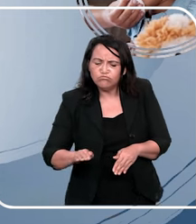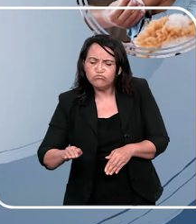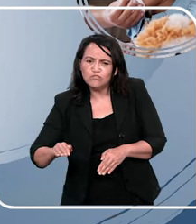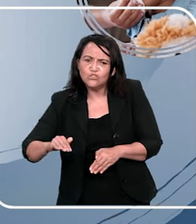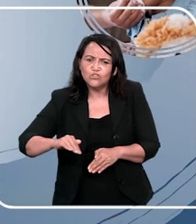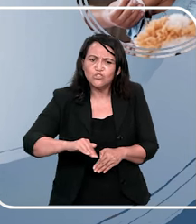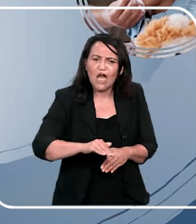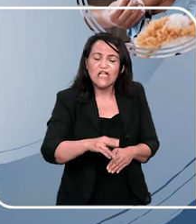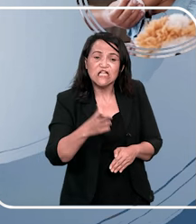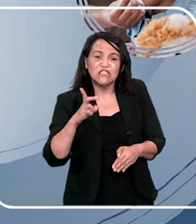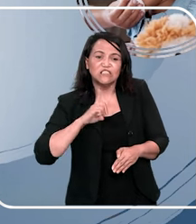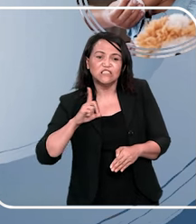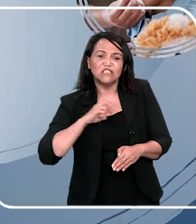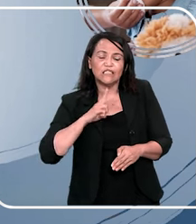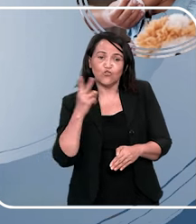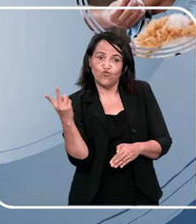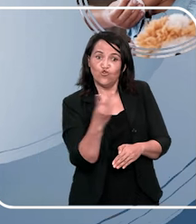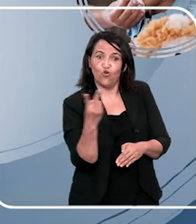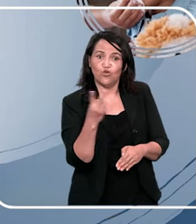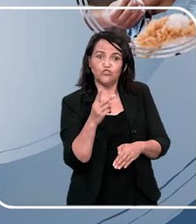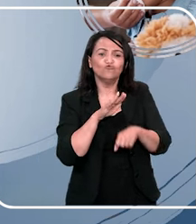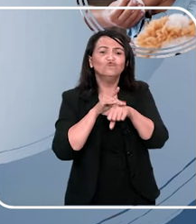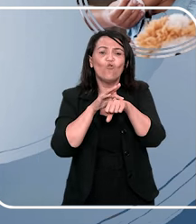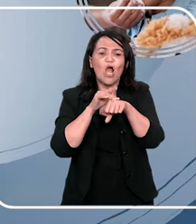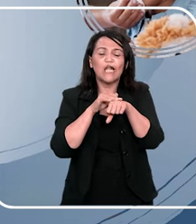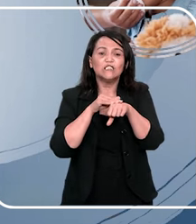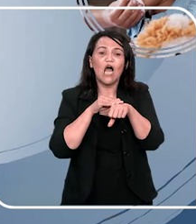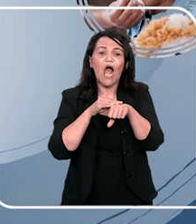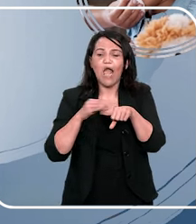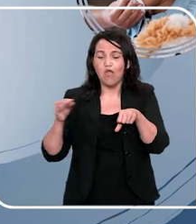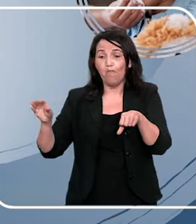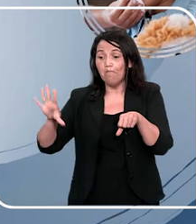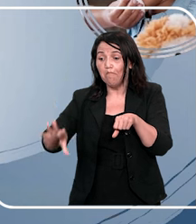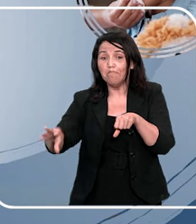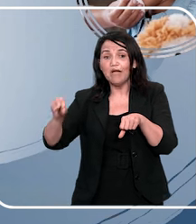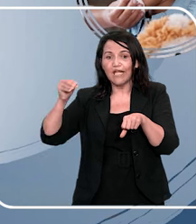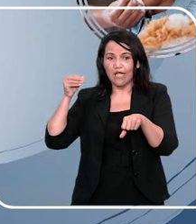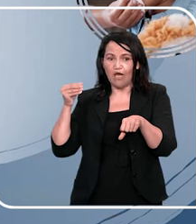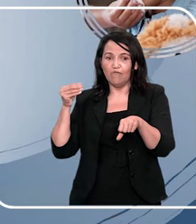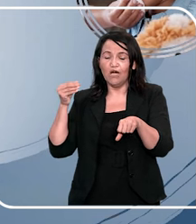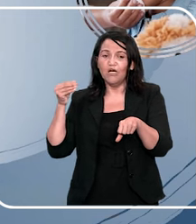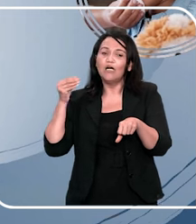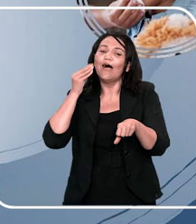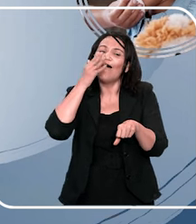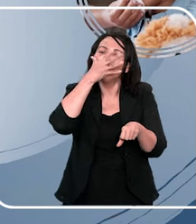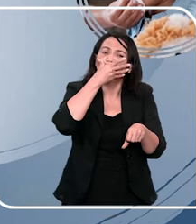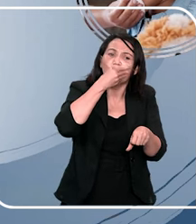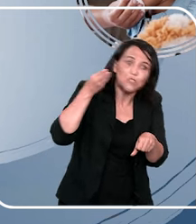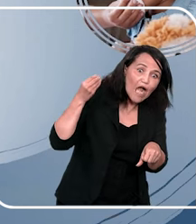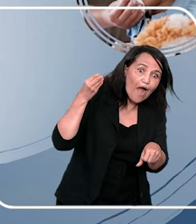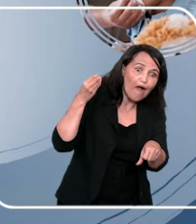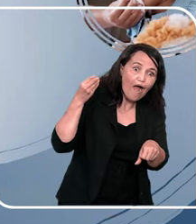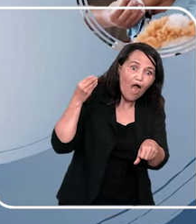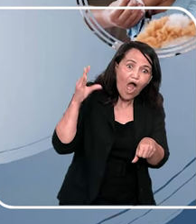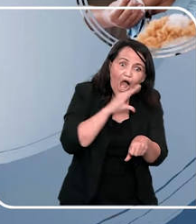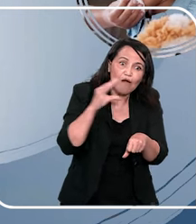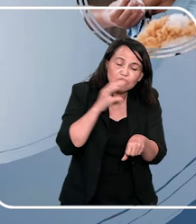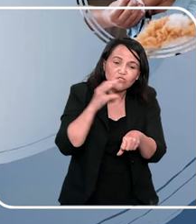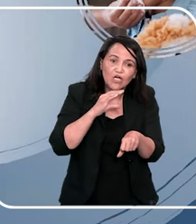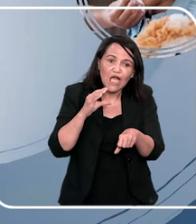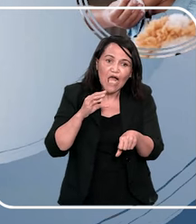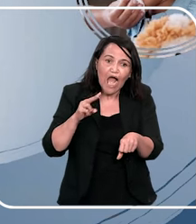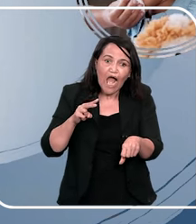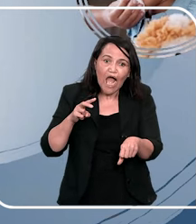na mão, aí tem lá dois gripados, eu ia lá com a fraldinha e não avisava nada, já vinha de cima, assim,